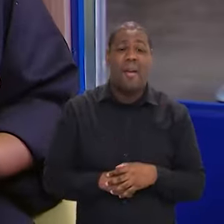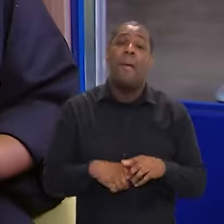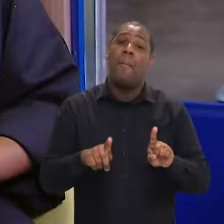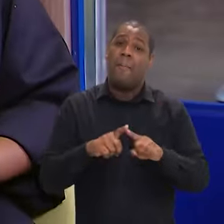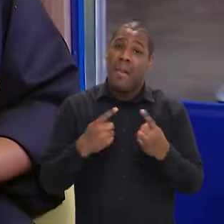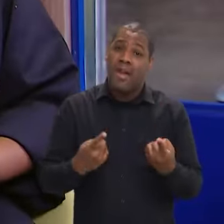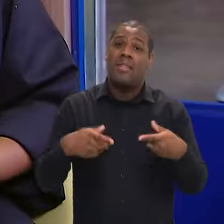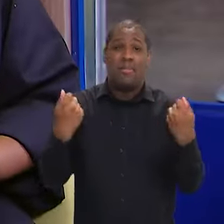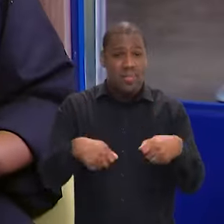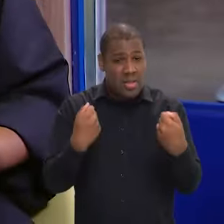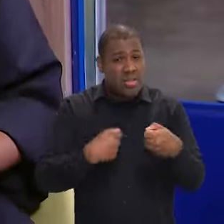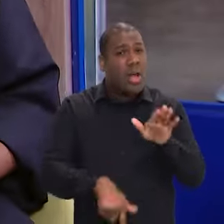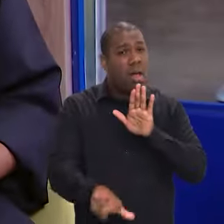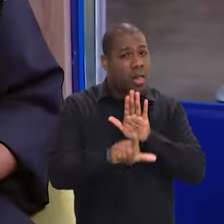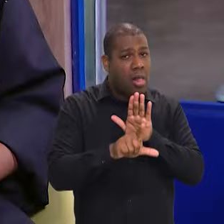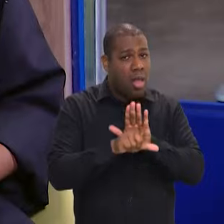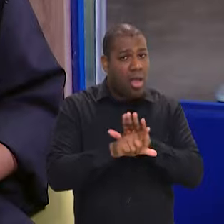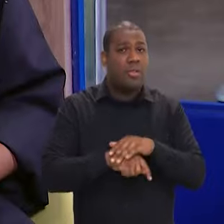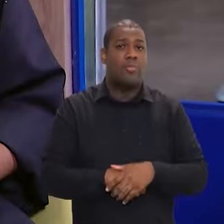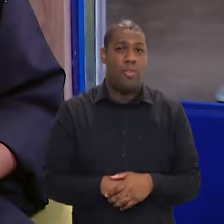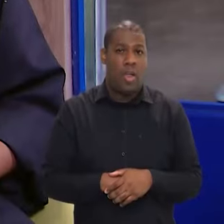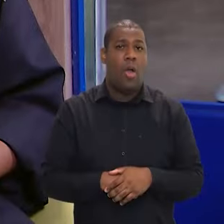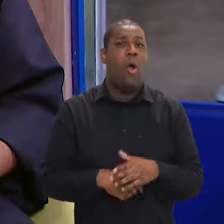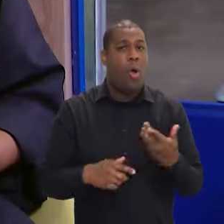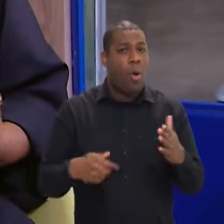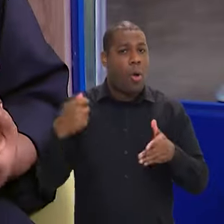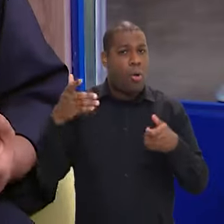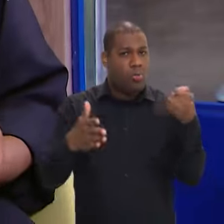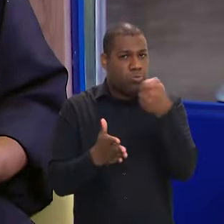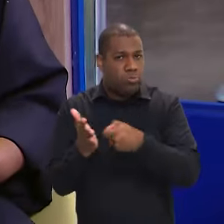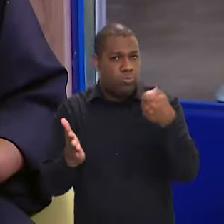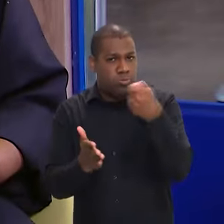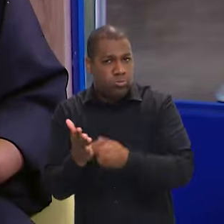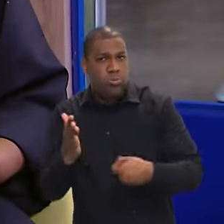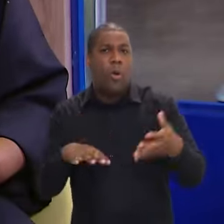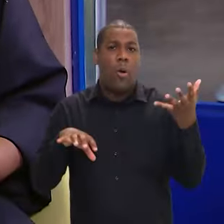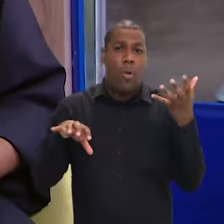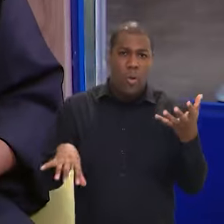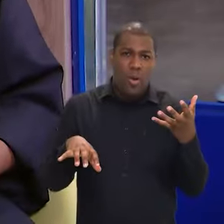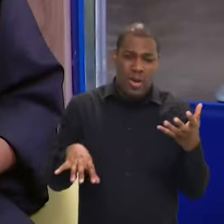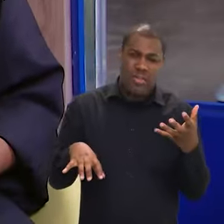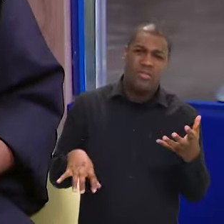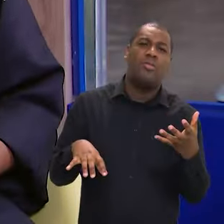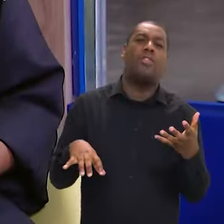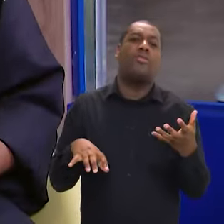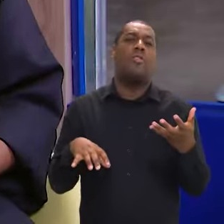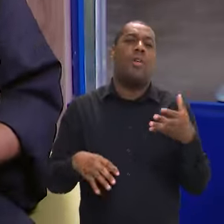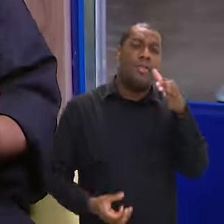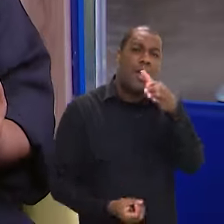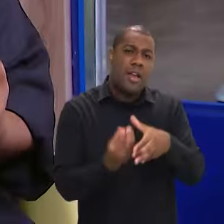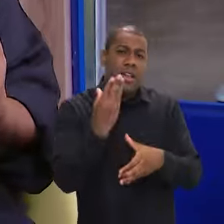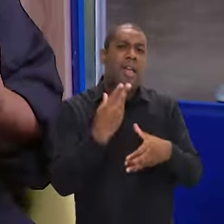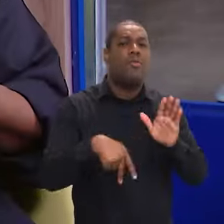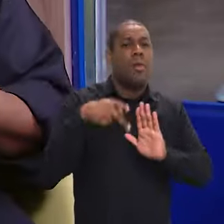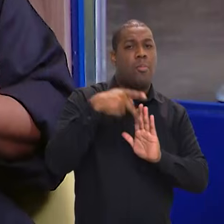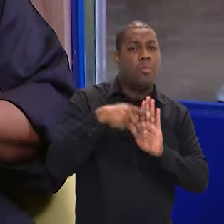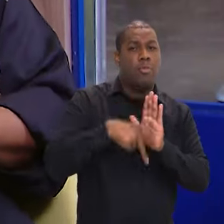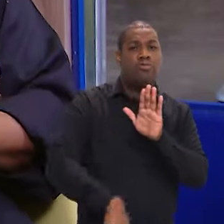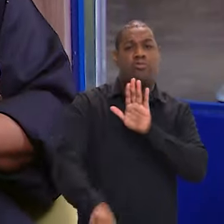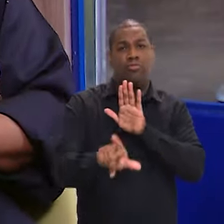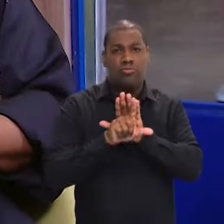mas isso precisa ser regulamentado. Então estamos também no Congresso, nessa pauta da regulamentação dos streamers, para trazer